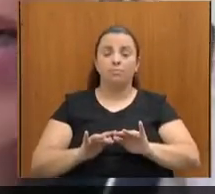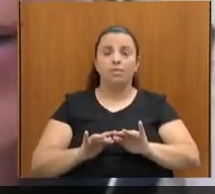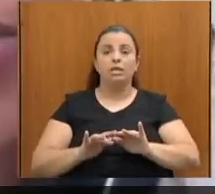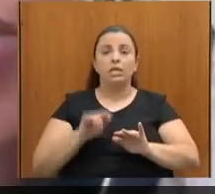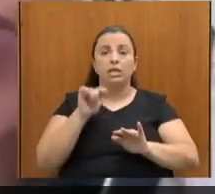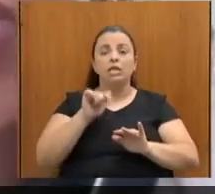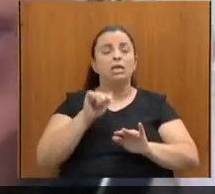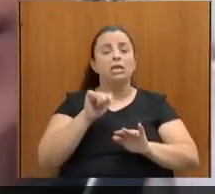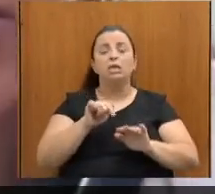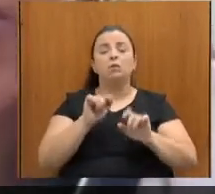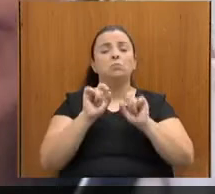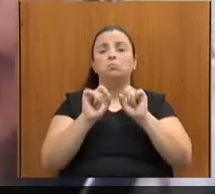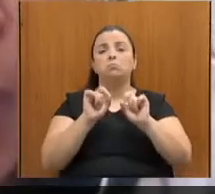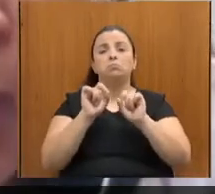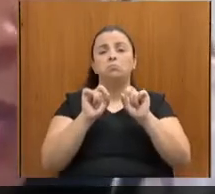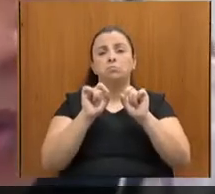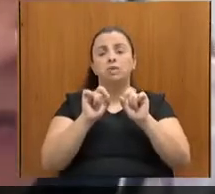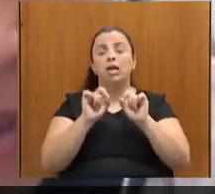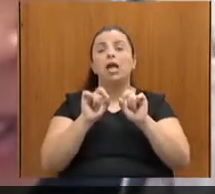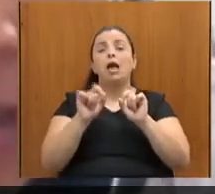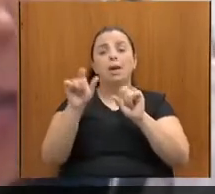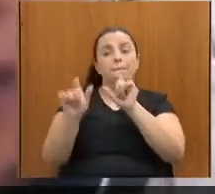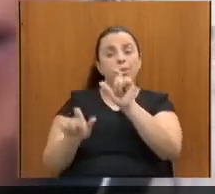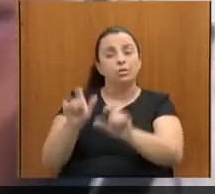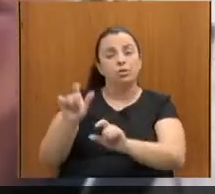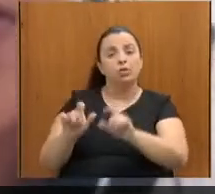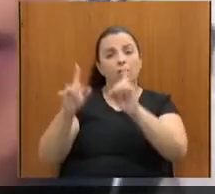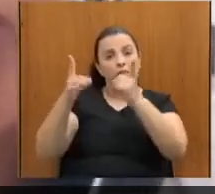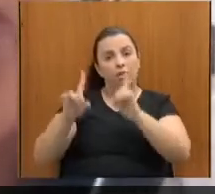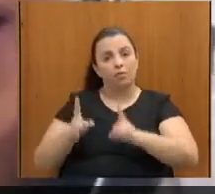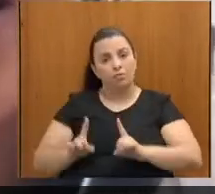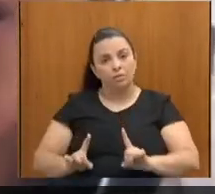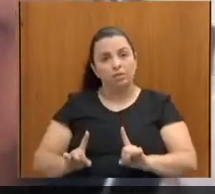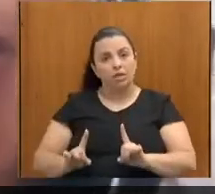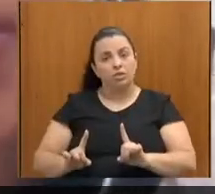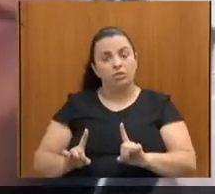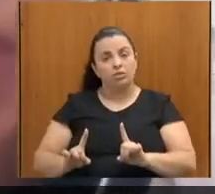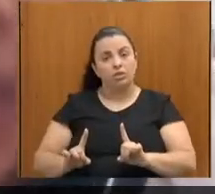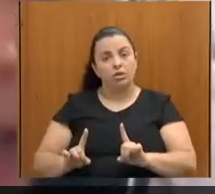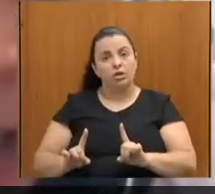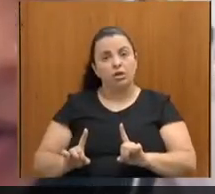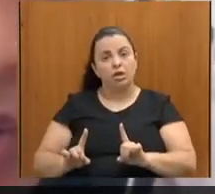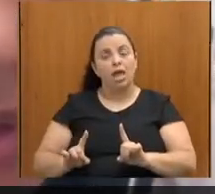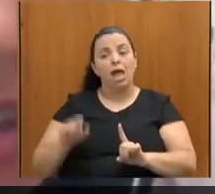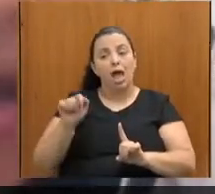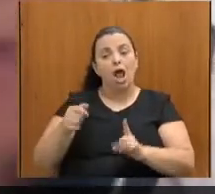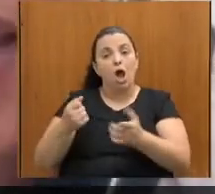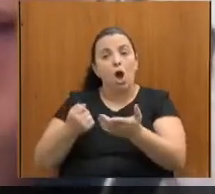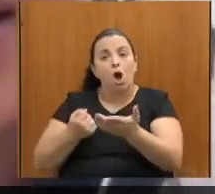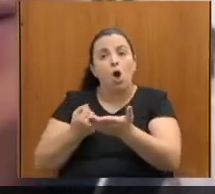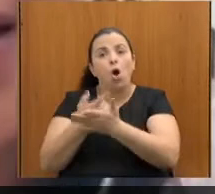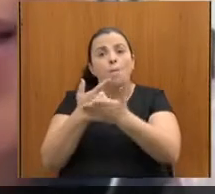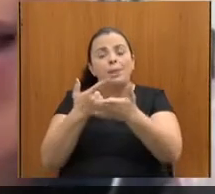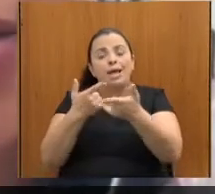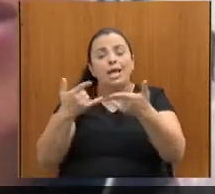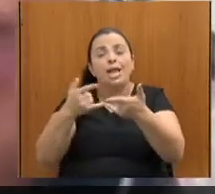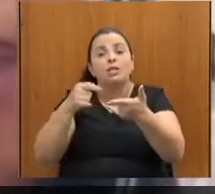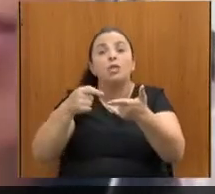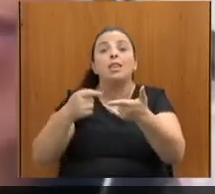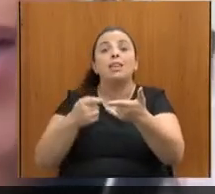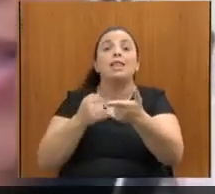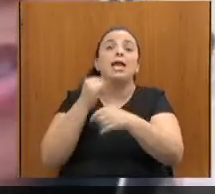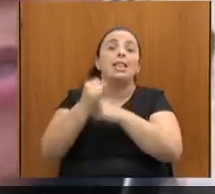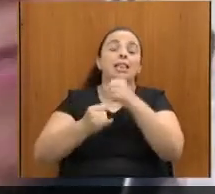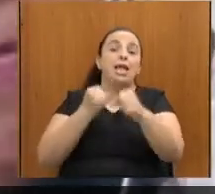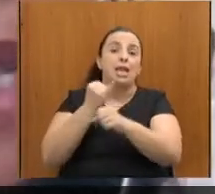garante o direito às pessoas com deficiência de efetuarem a compra dos ingressos pela internet sem